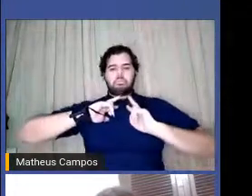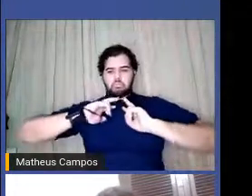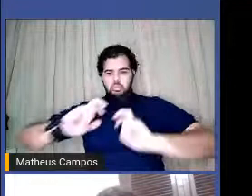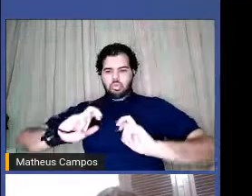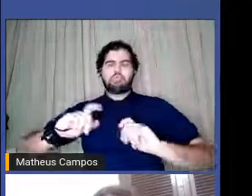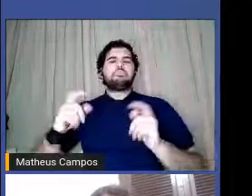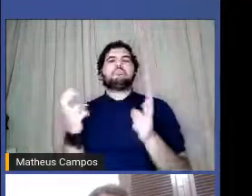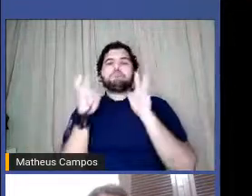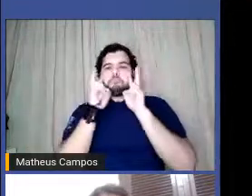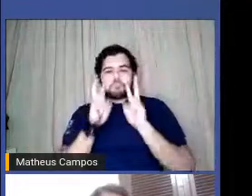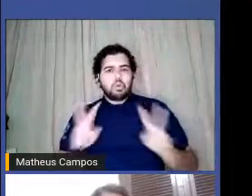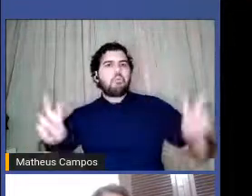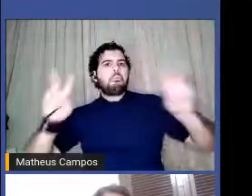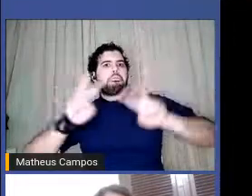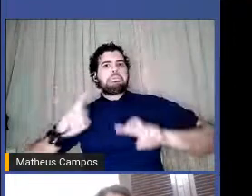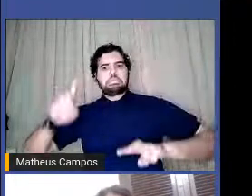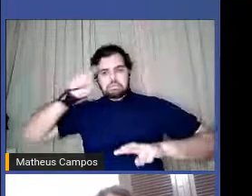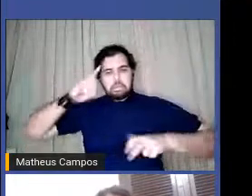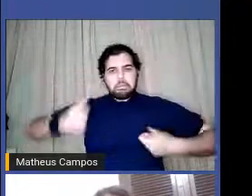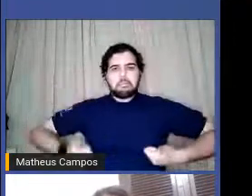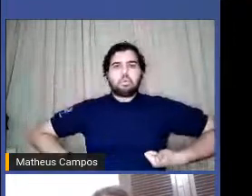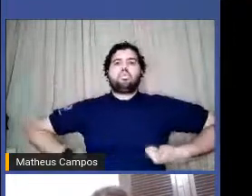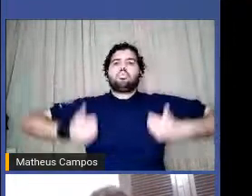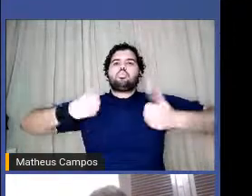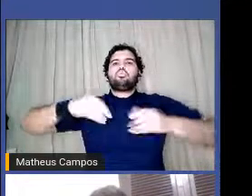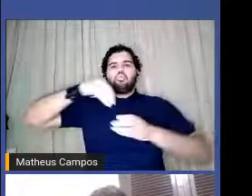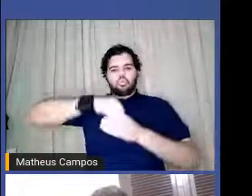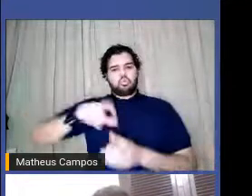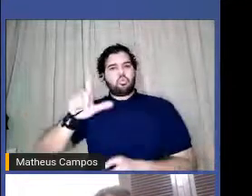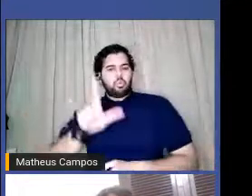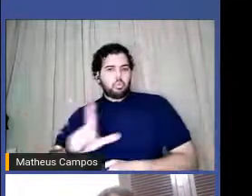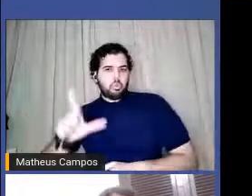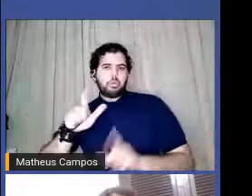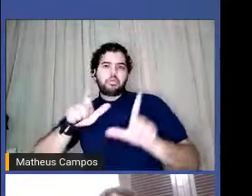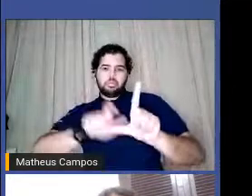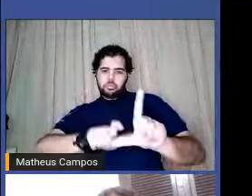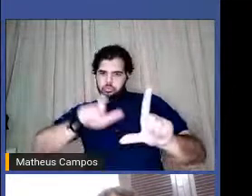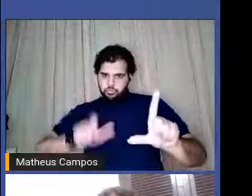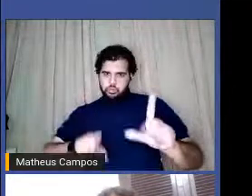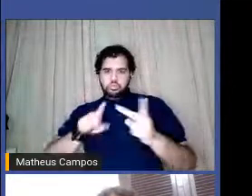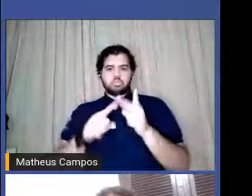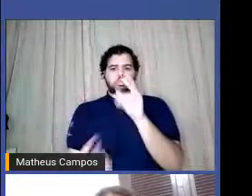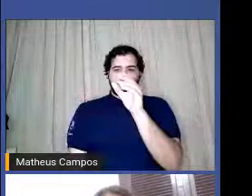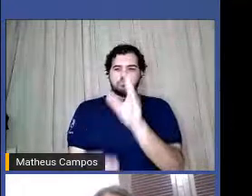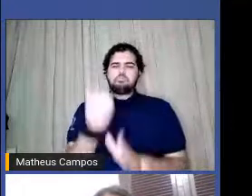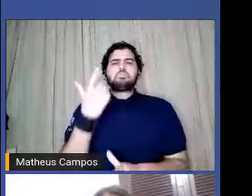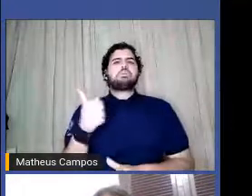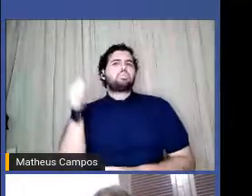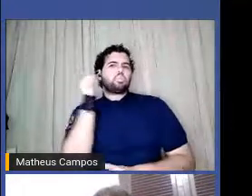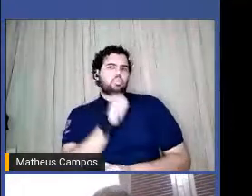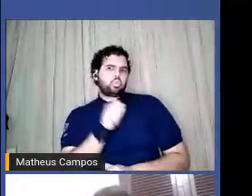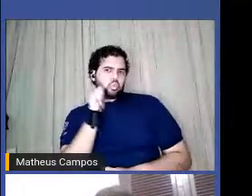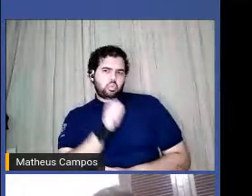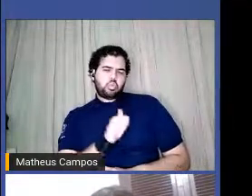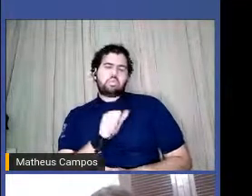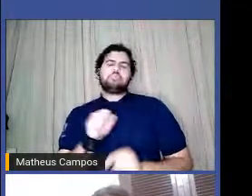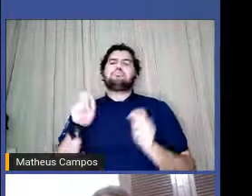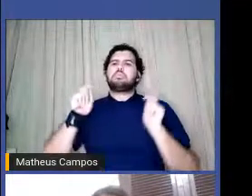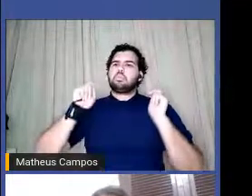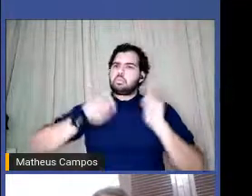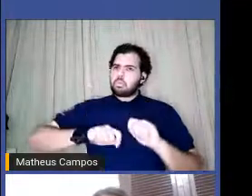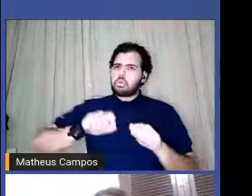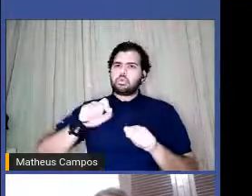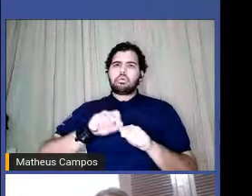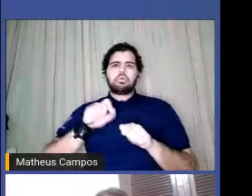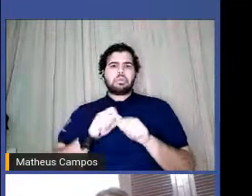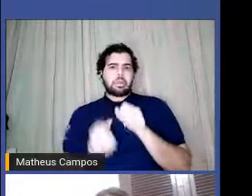visibilidade cada vez mais da literatura independente da produção das mulheres que fazem os seus